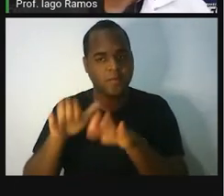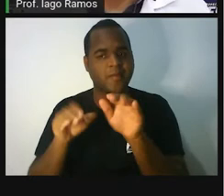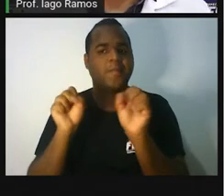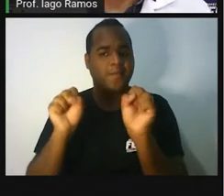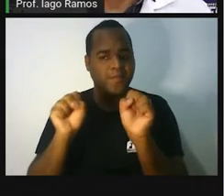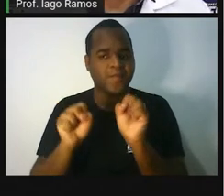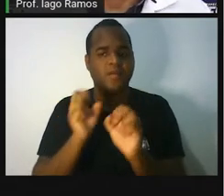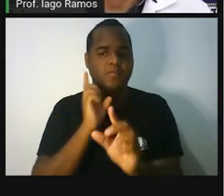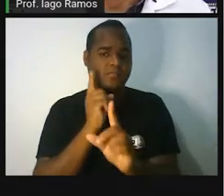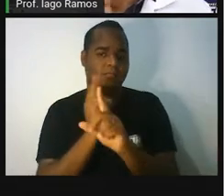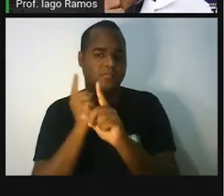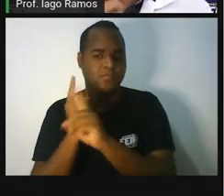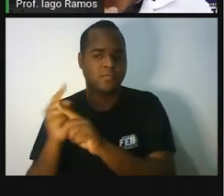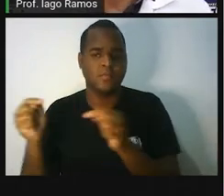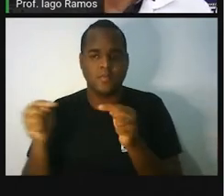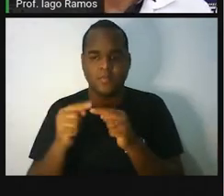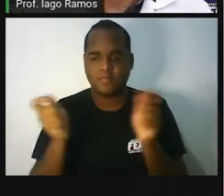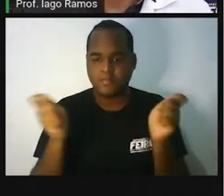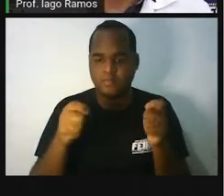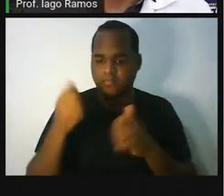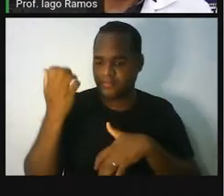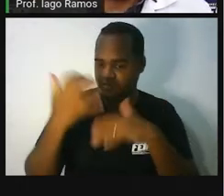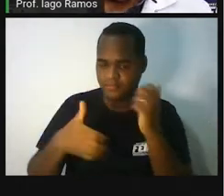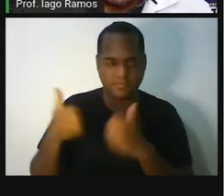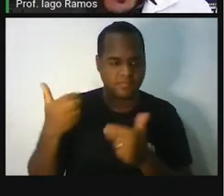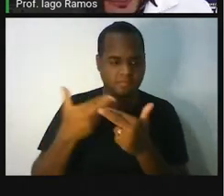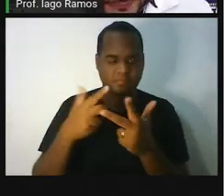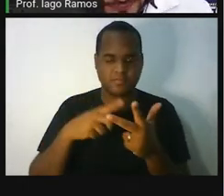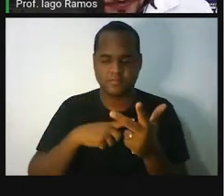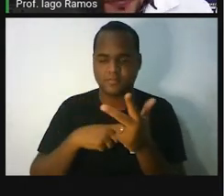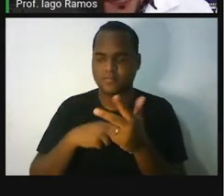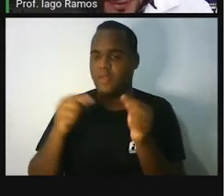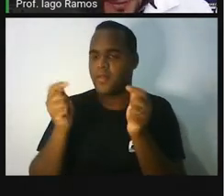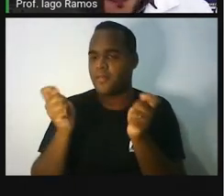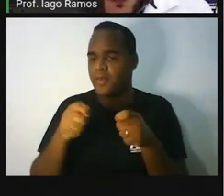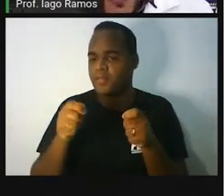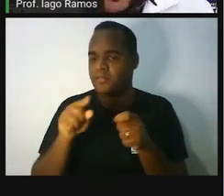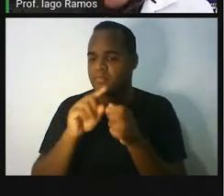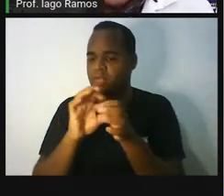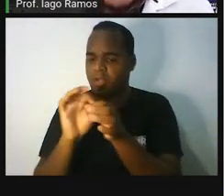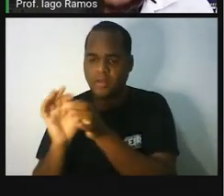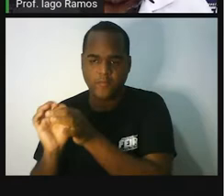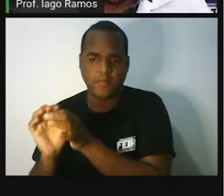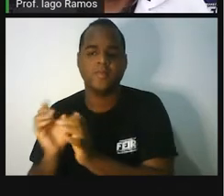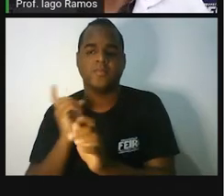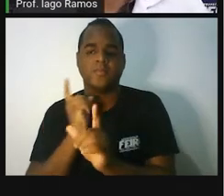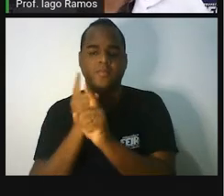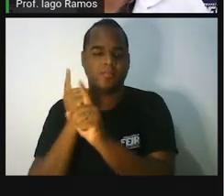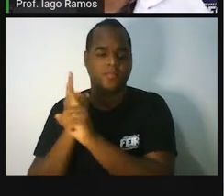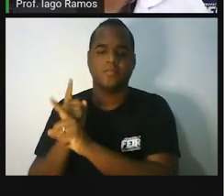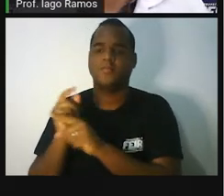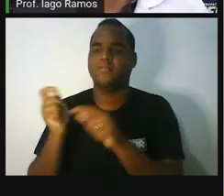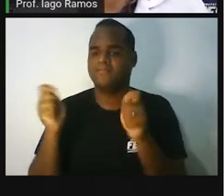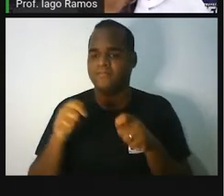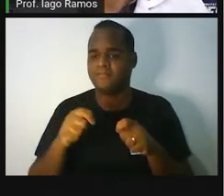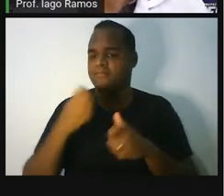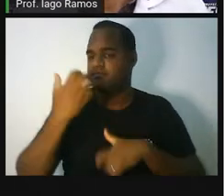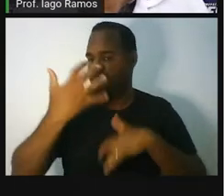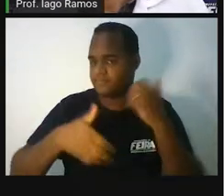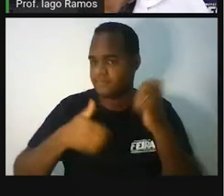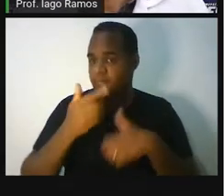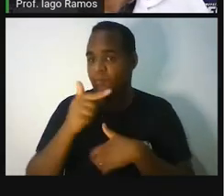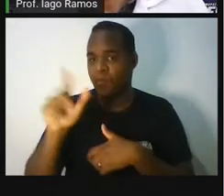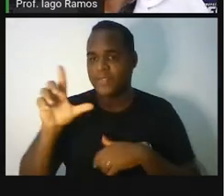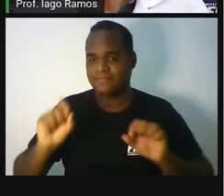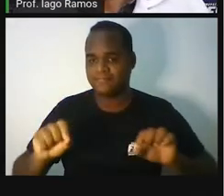esse tipo de balança em algumas feiras livres. Tá? Avança para a próxima página, ó.